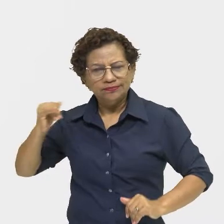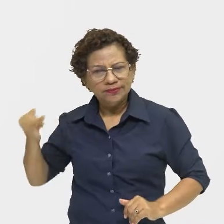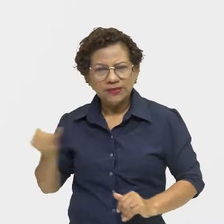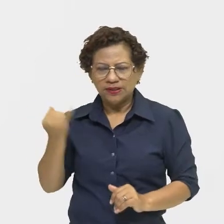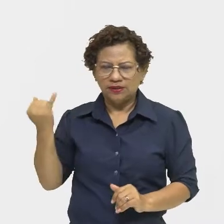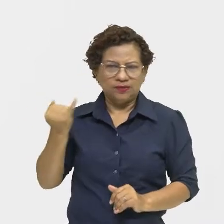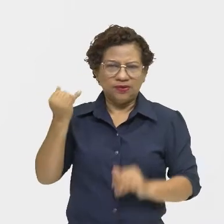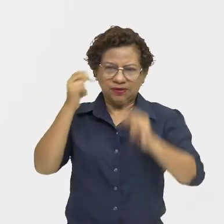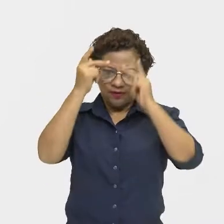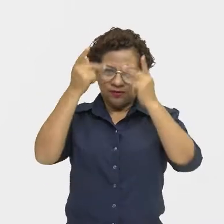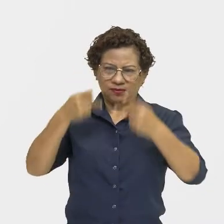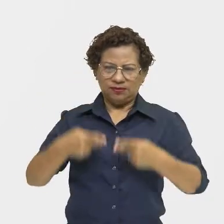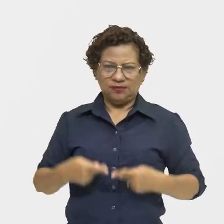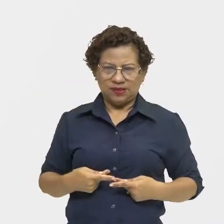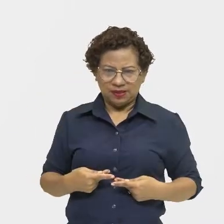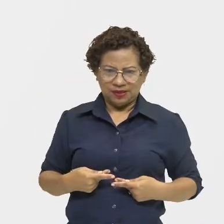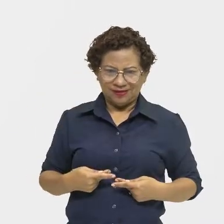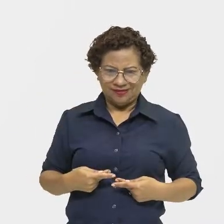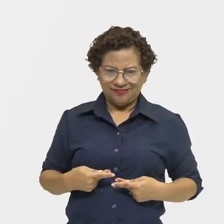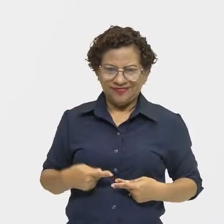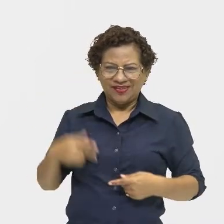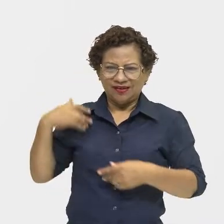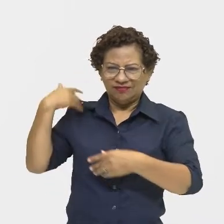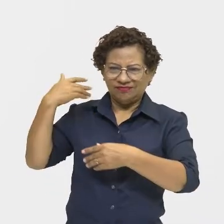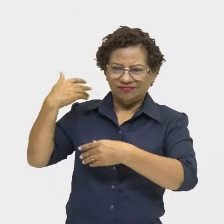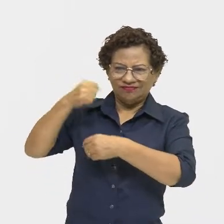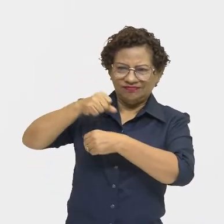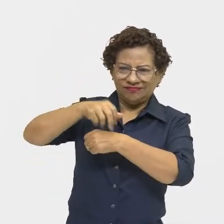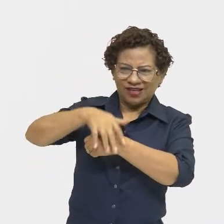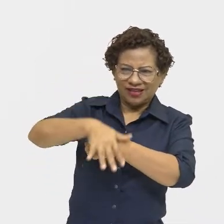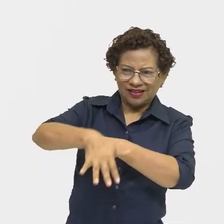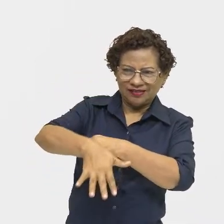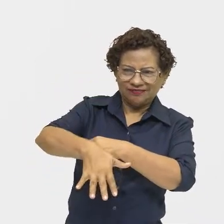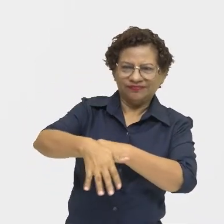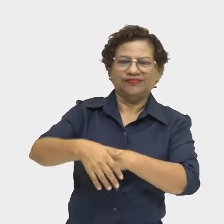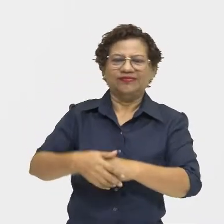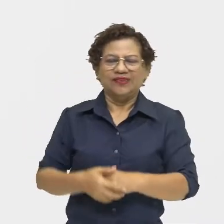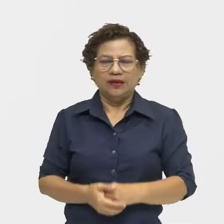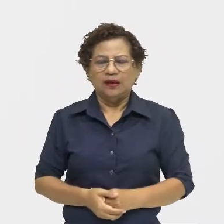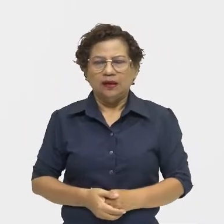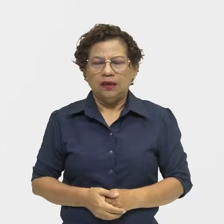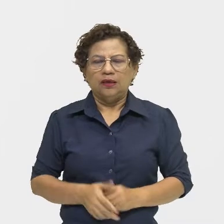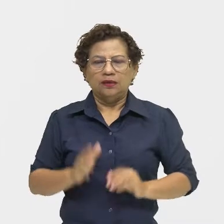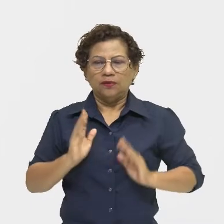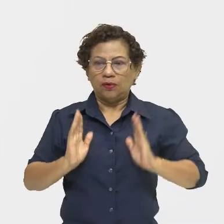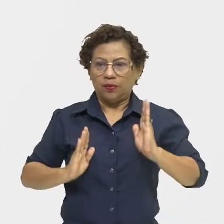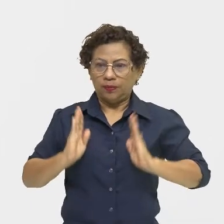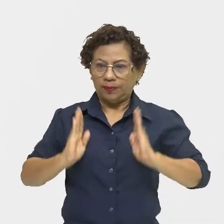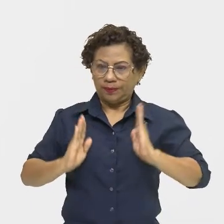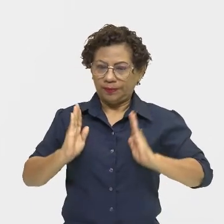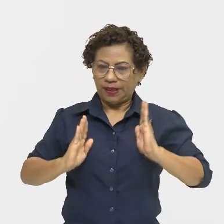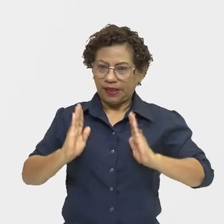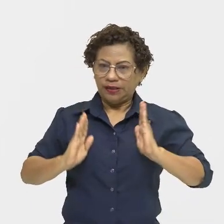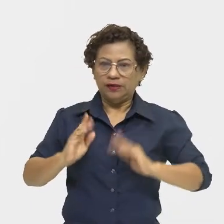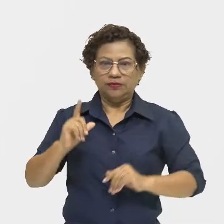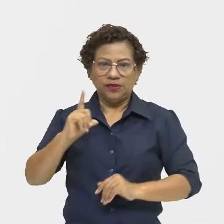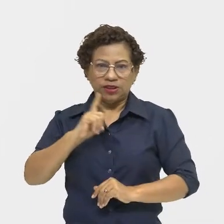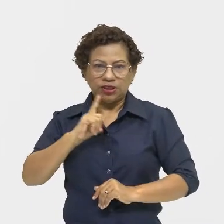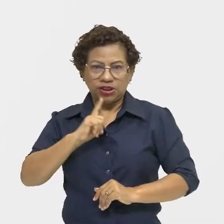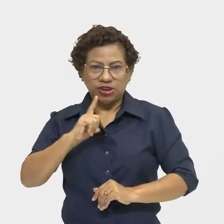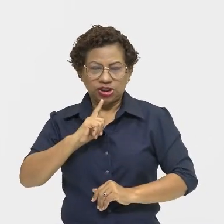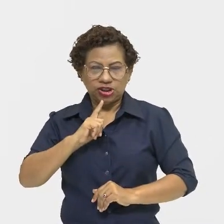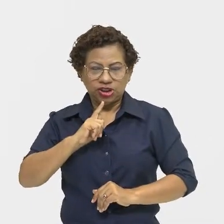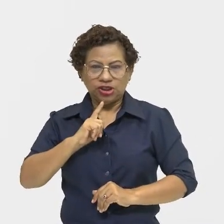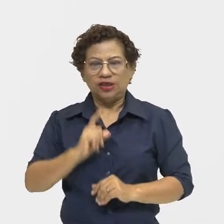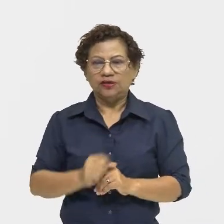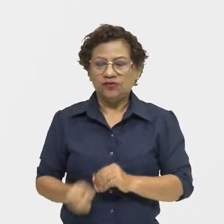humana é a pré-história. É chamada também de Era Ágrafa, período que antecedeu a invenção da